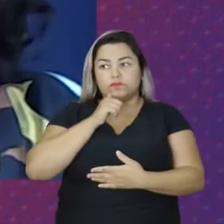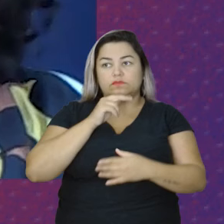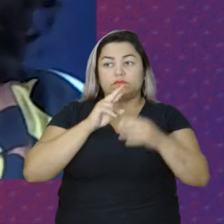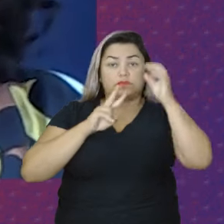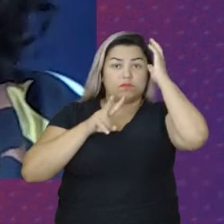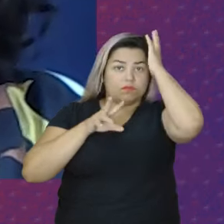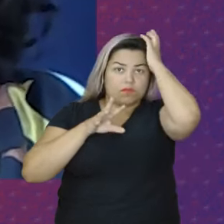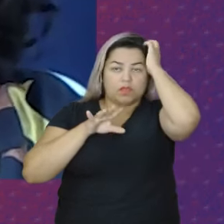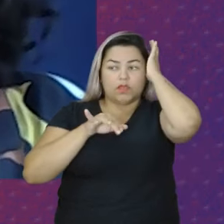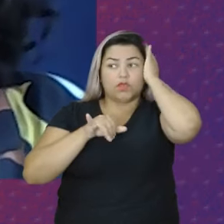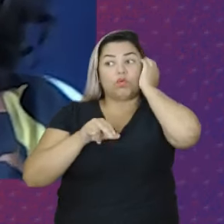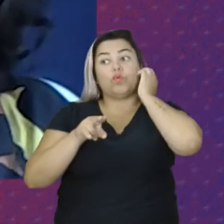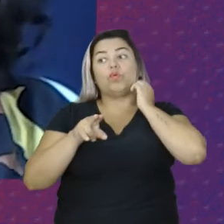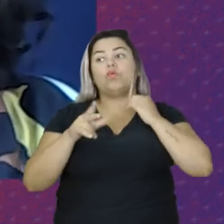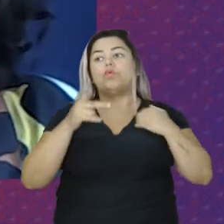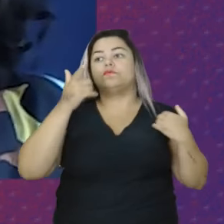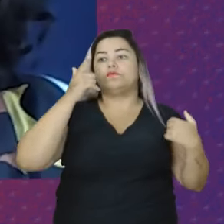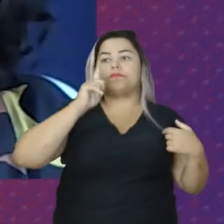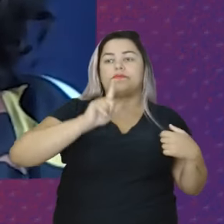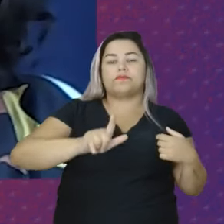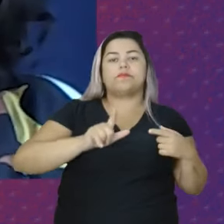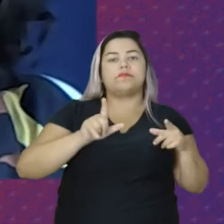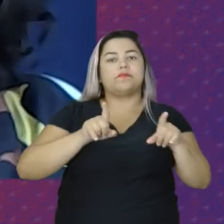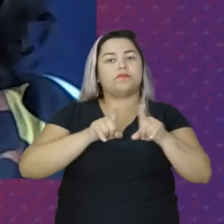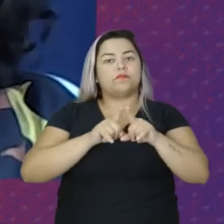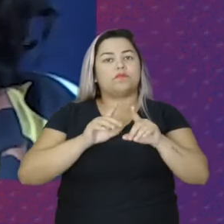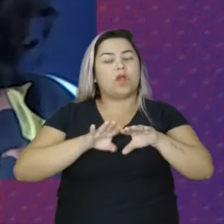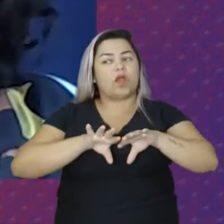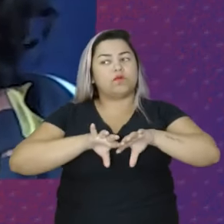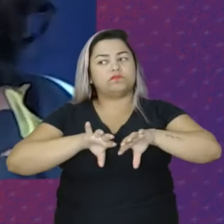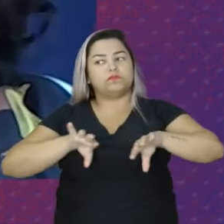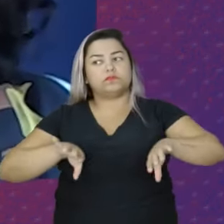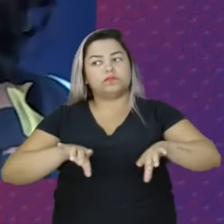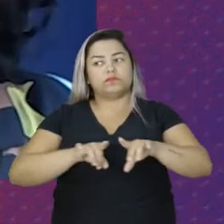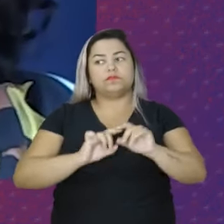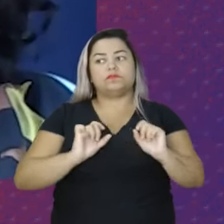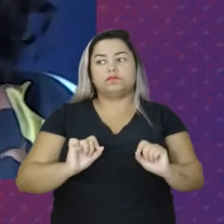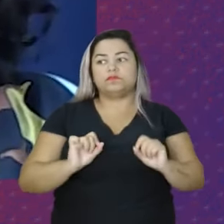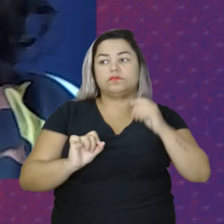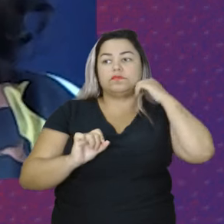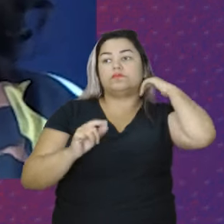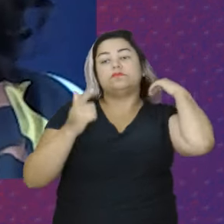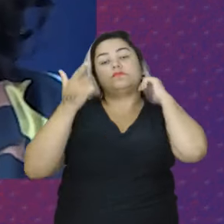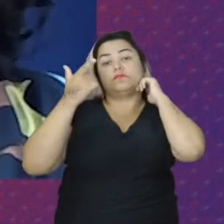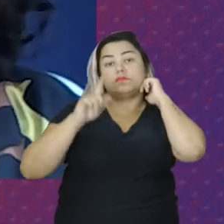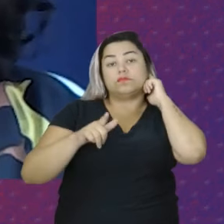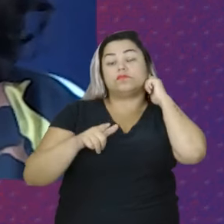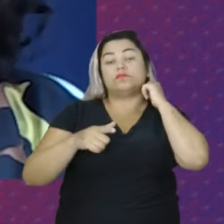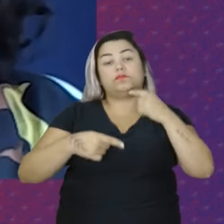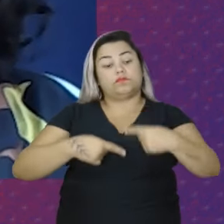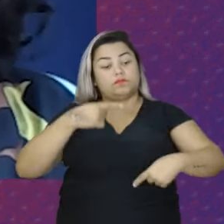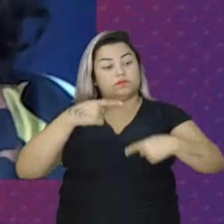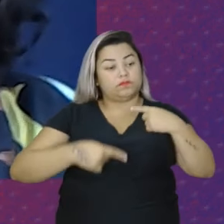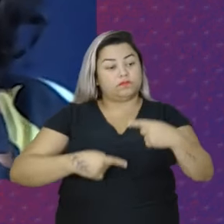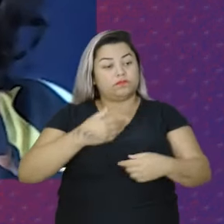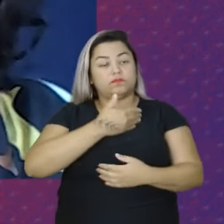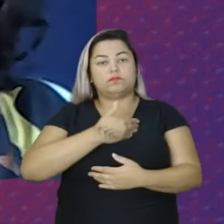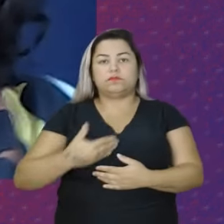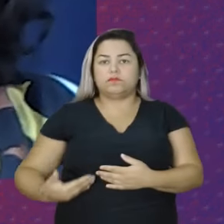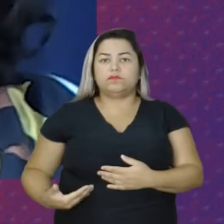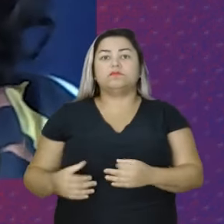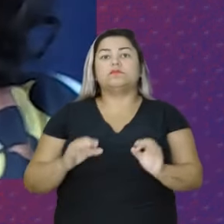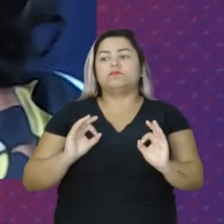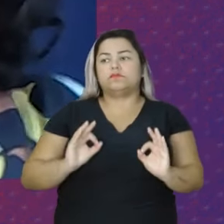conseguir avançar Tendo ações isoladas Nós vamos garantir Políticas públicas E efetivas